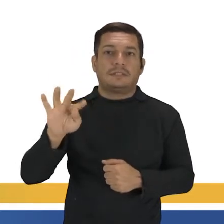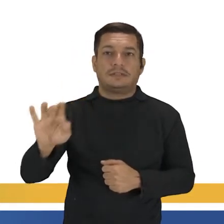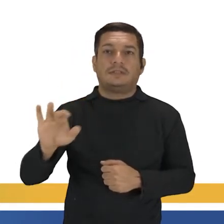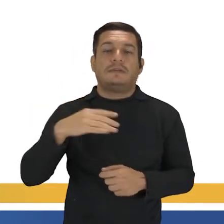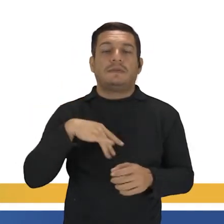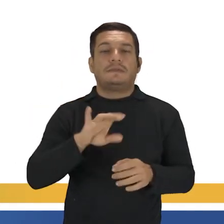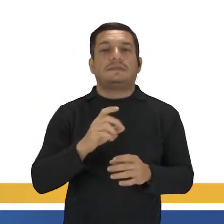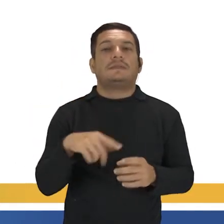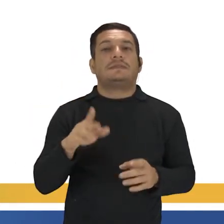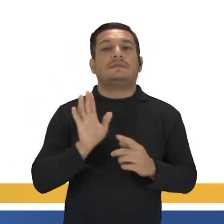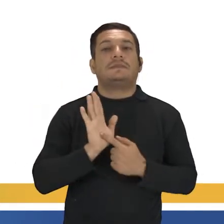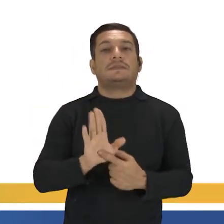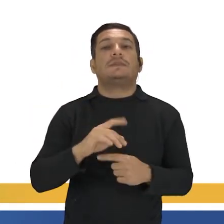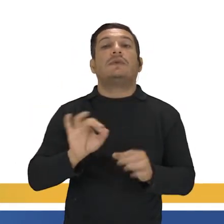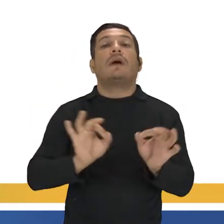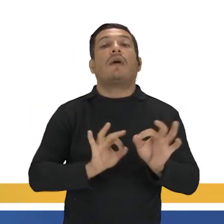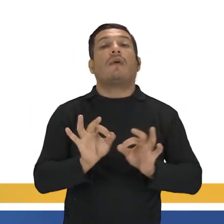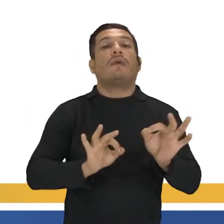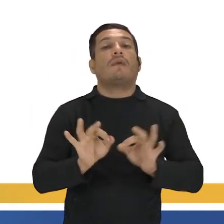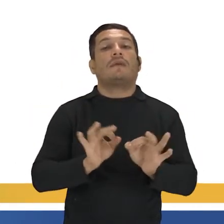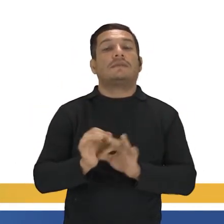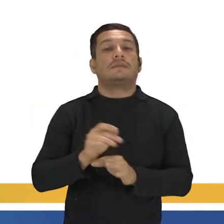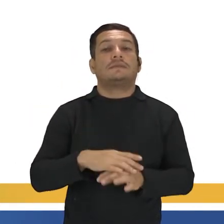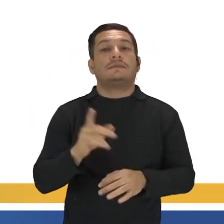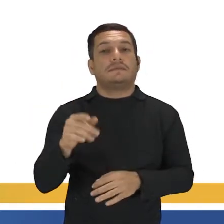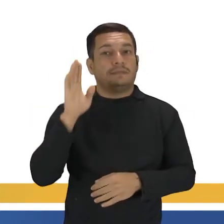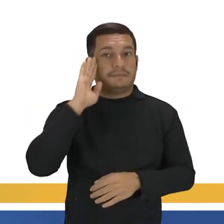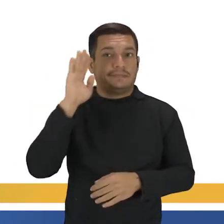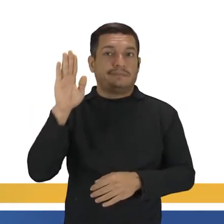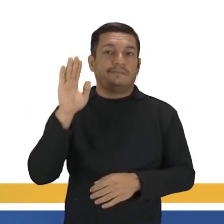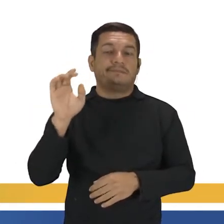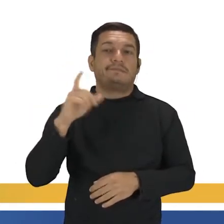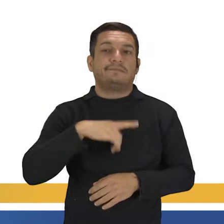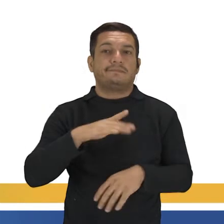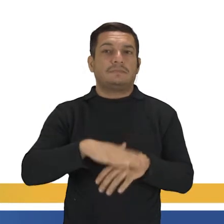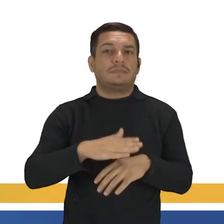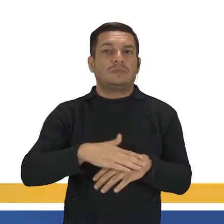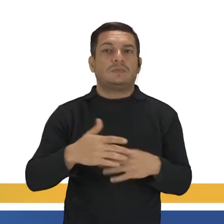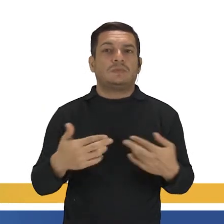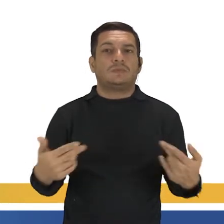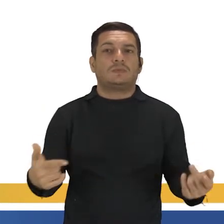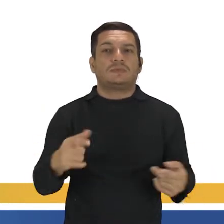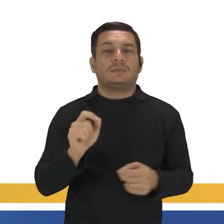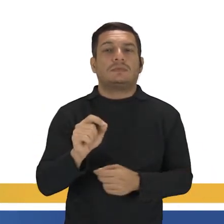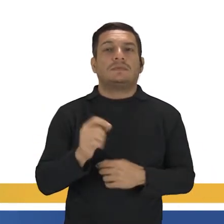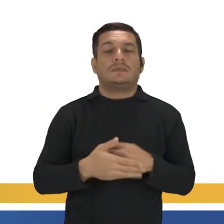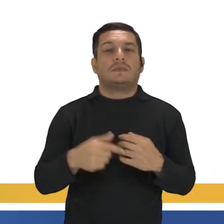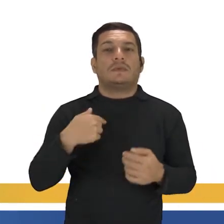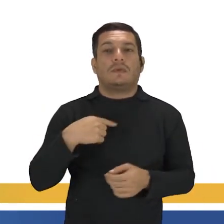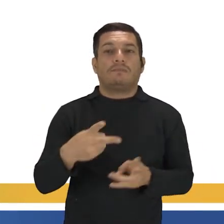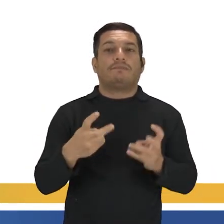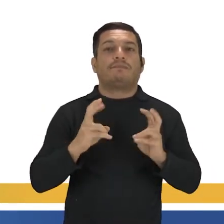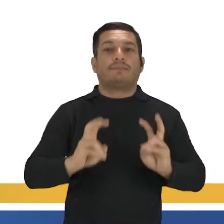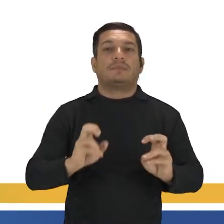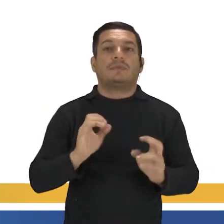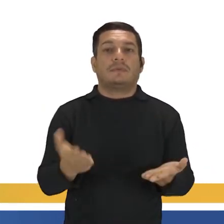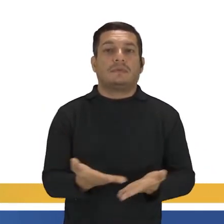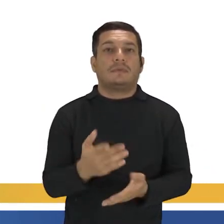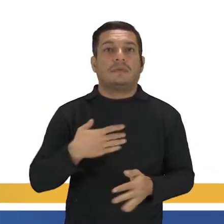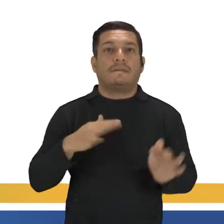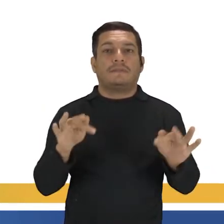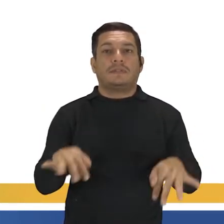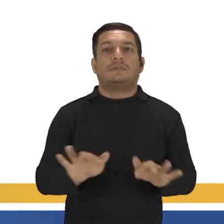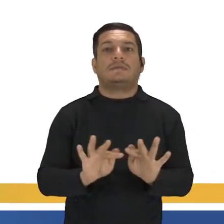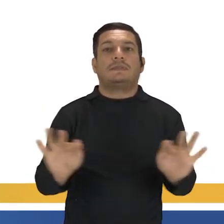reforçar pra você a estrutura. É isso aí de principal. Tem mais uma coisa que eu tô observando agora. Olha lá o